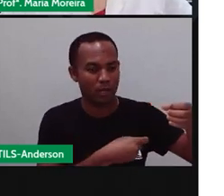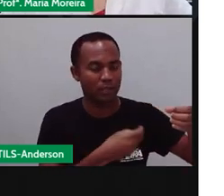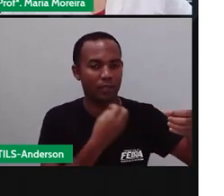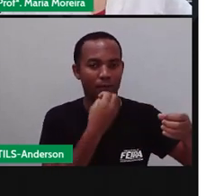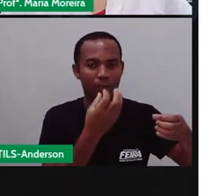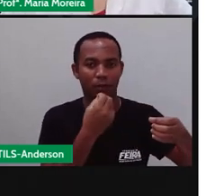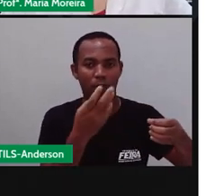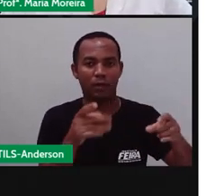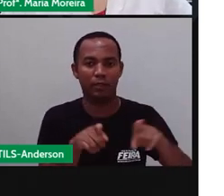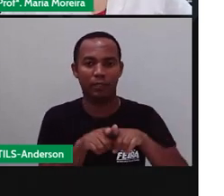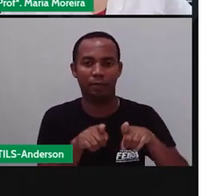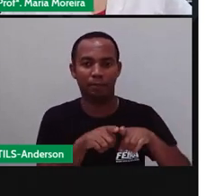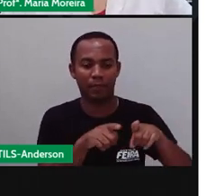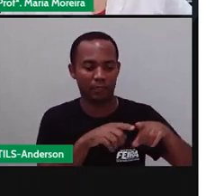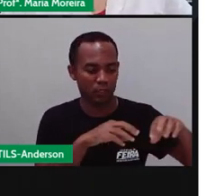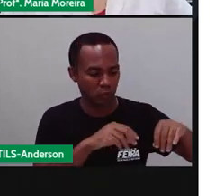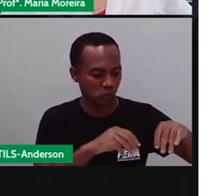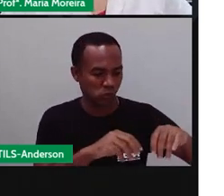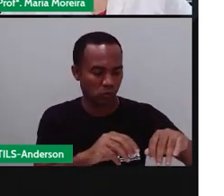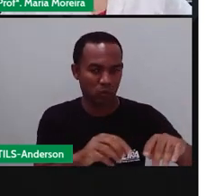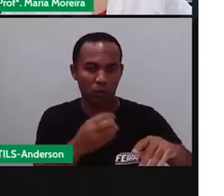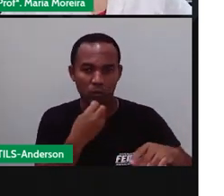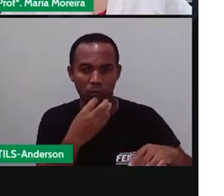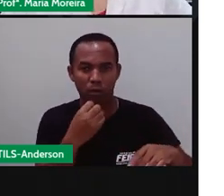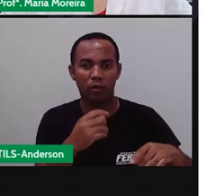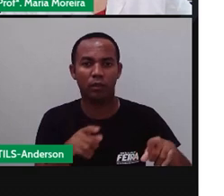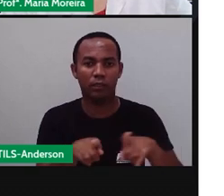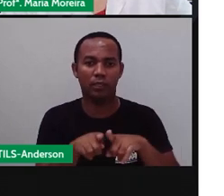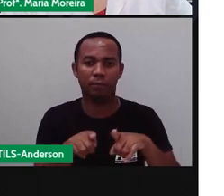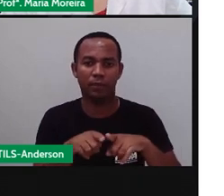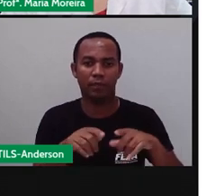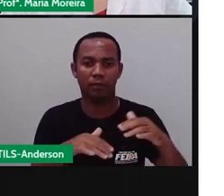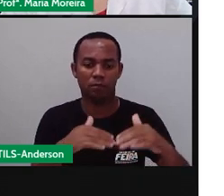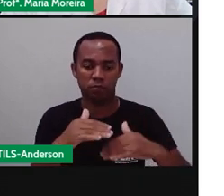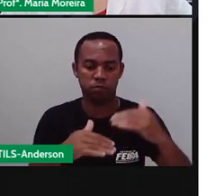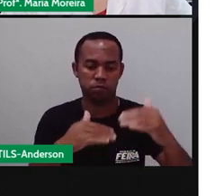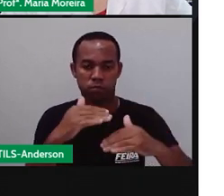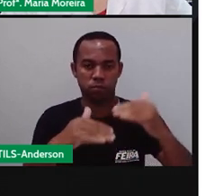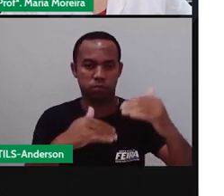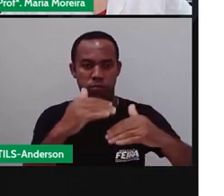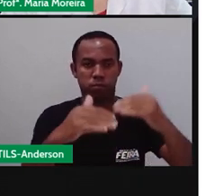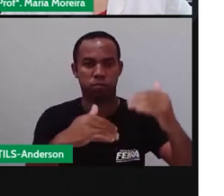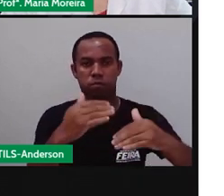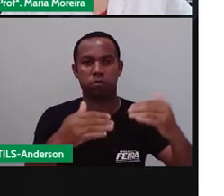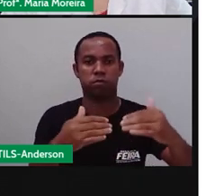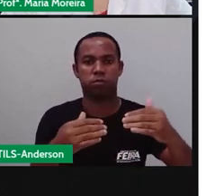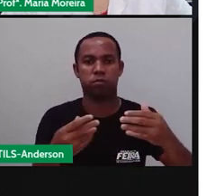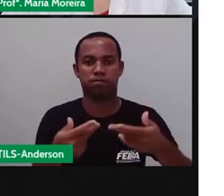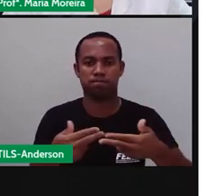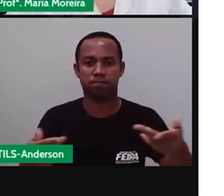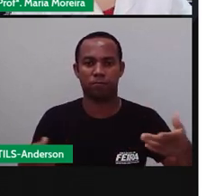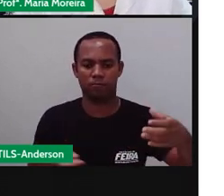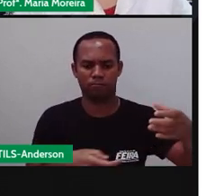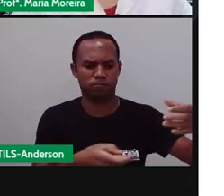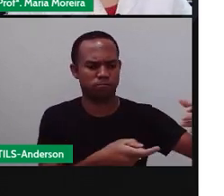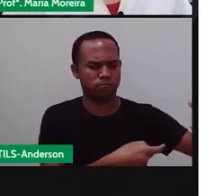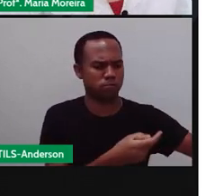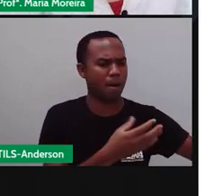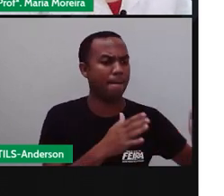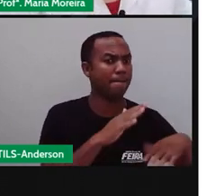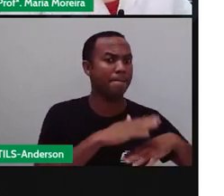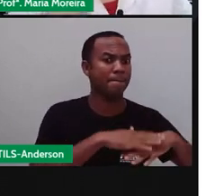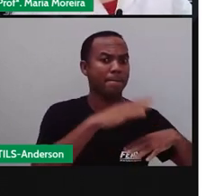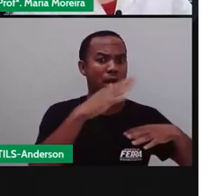fertilidade do solo e consequente aumento da produção. Então, olha só,